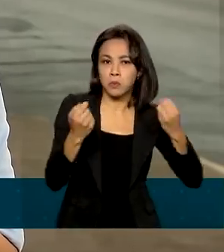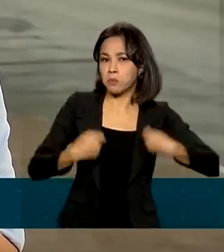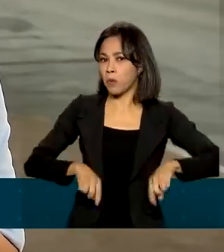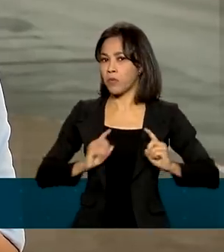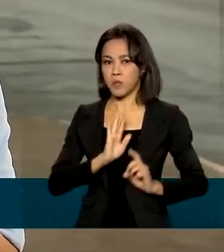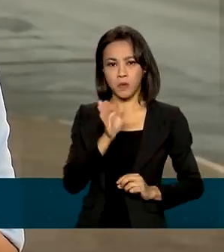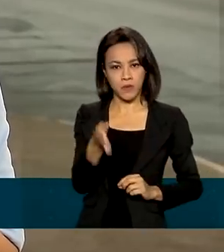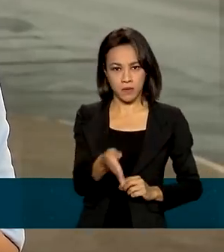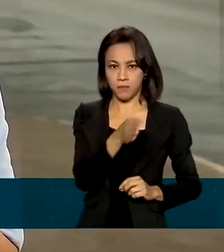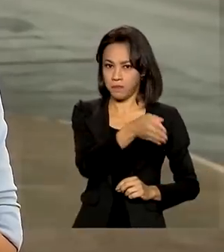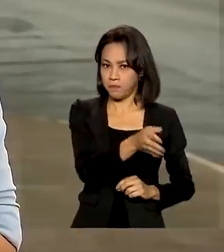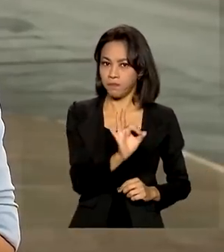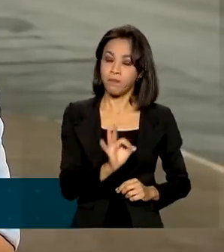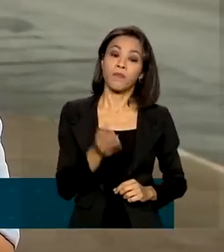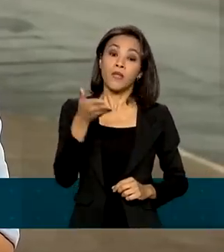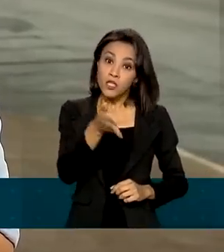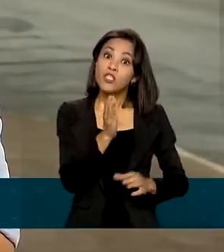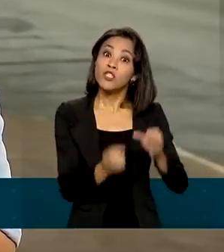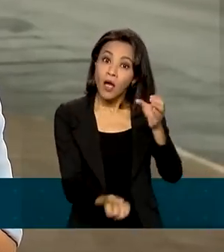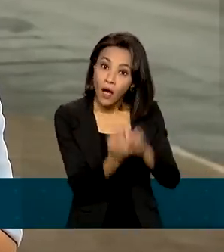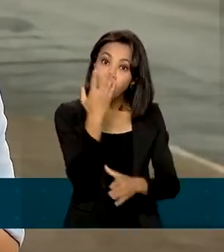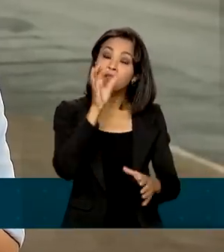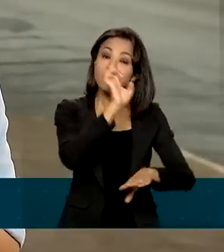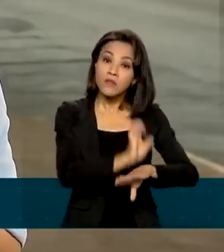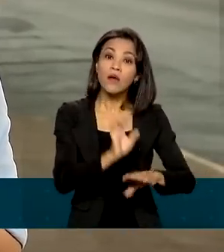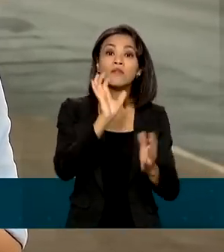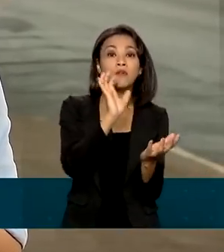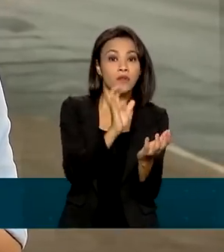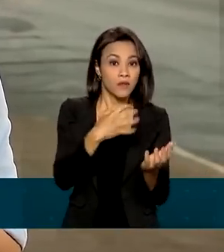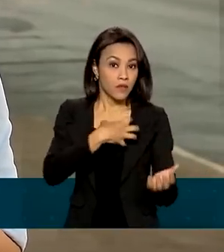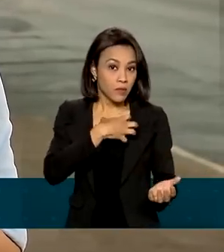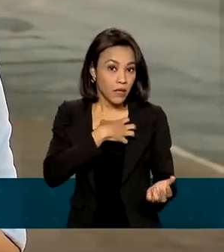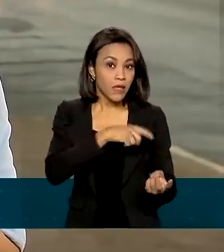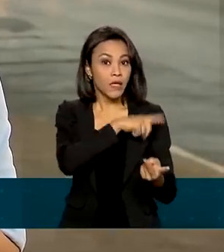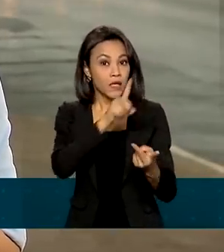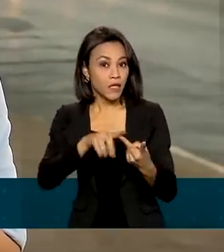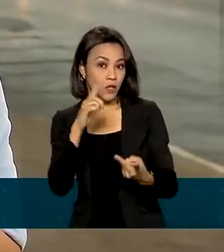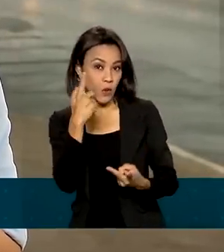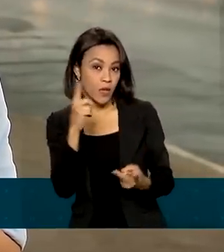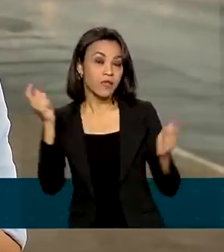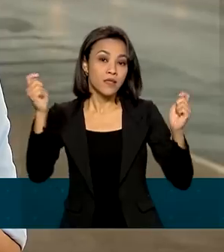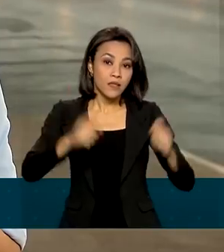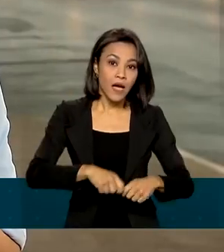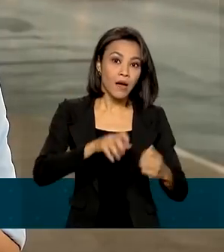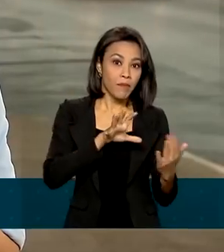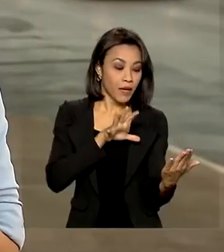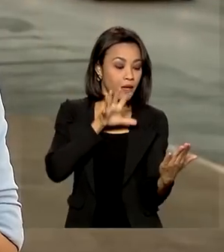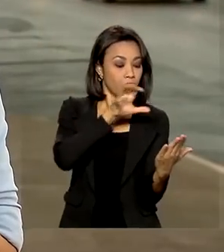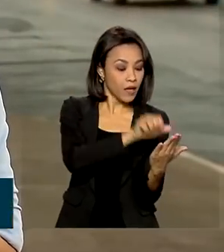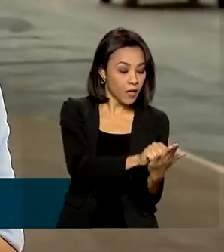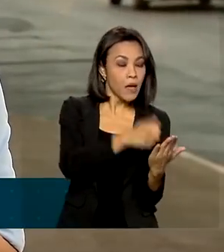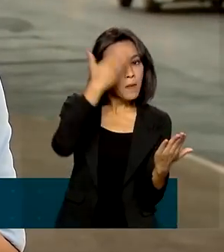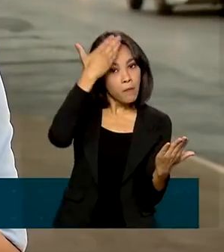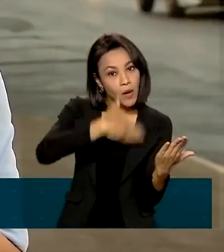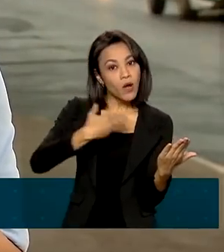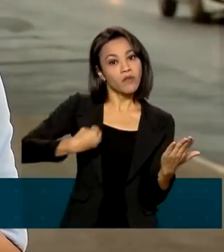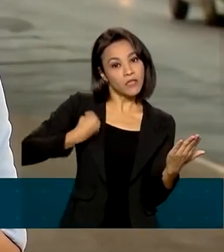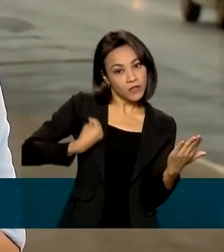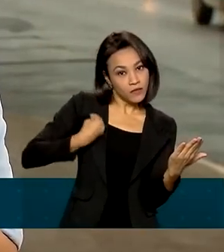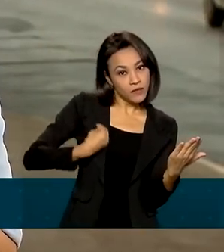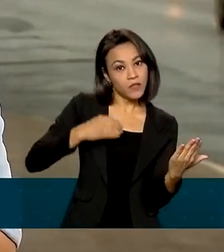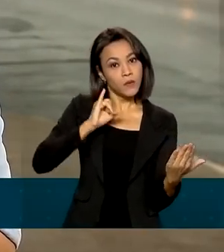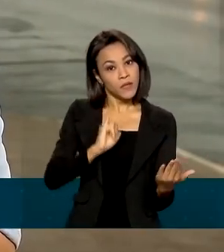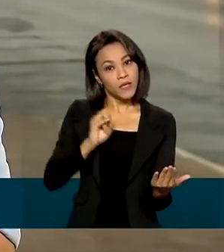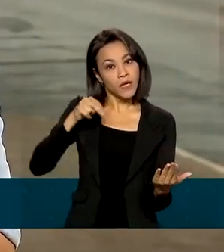implementada nos estados da Bahia e de Goiás é que agora é possível fazer o recadastramento digital para a prova de vida do INSS